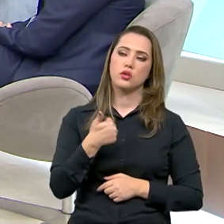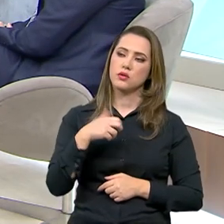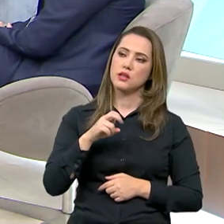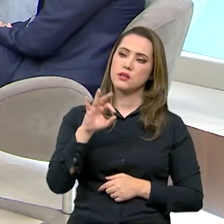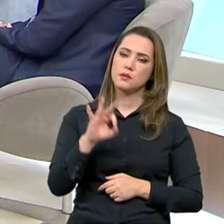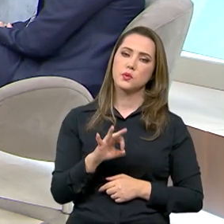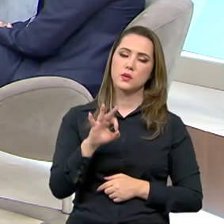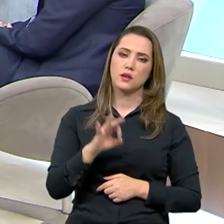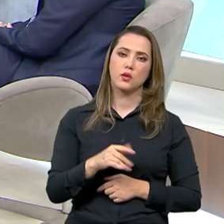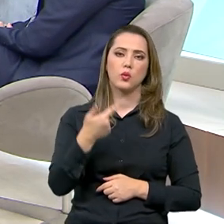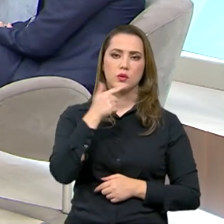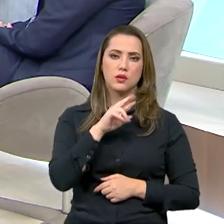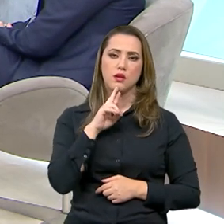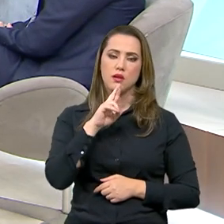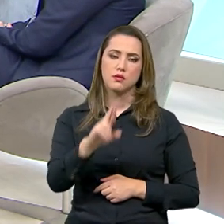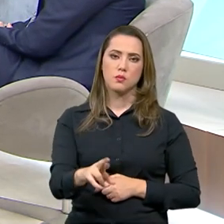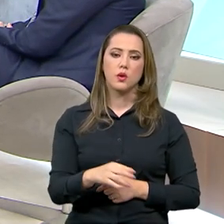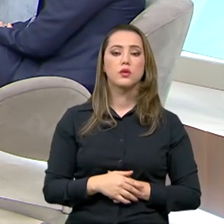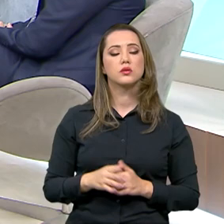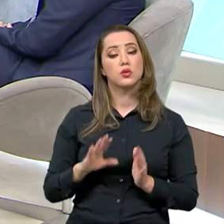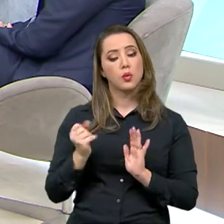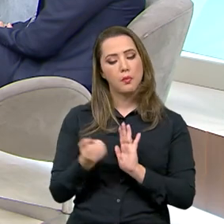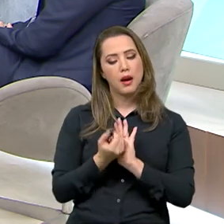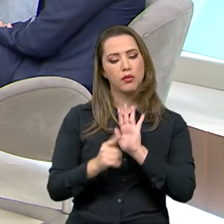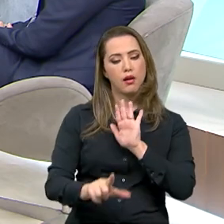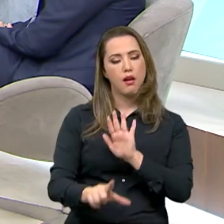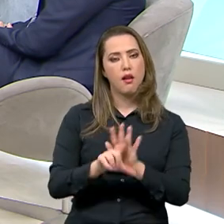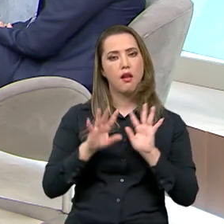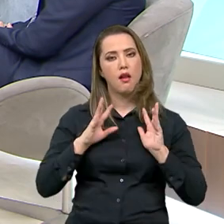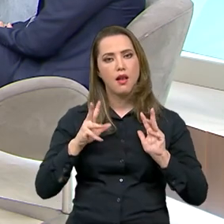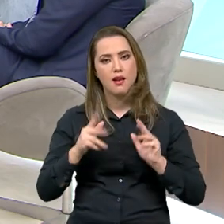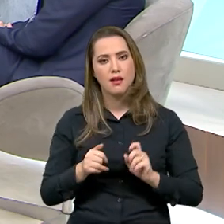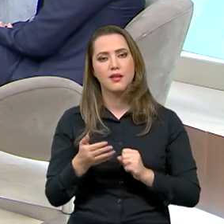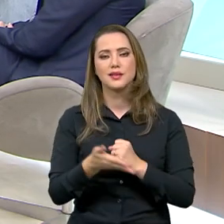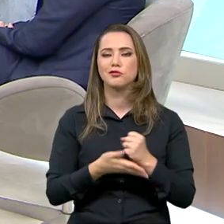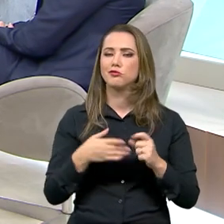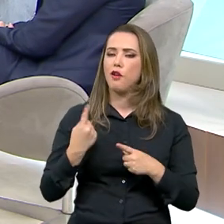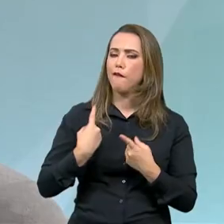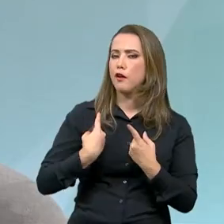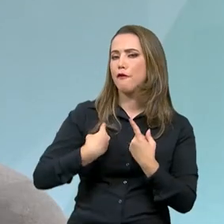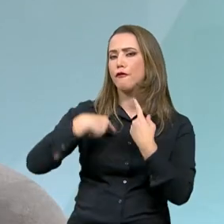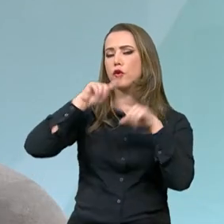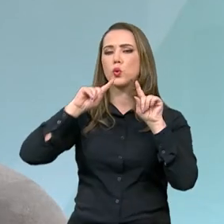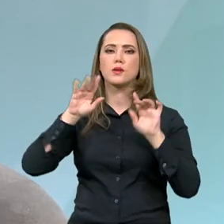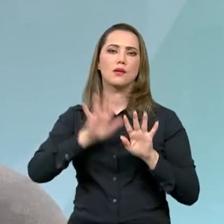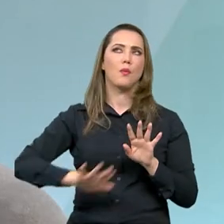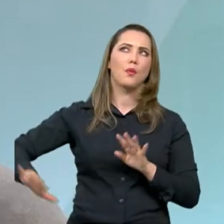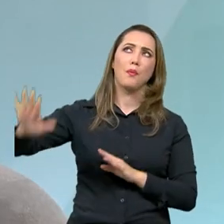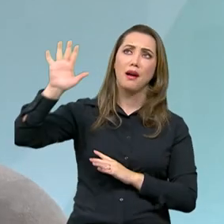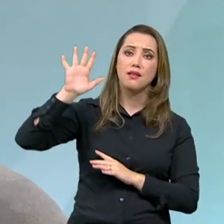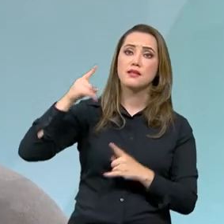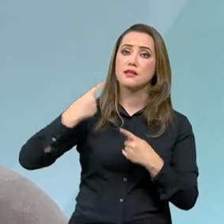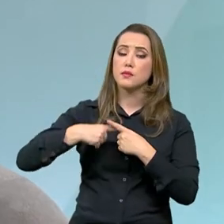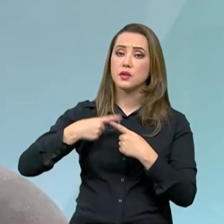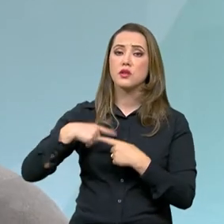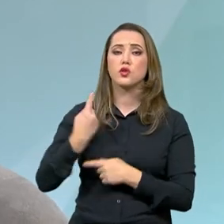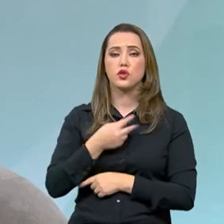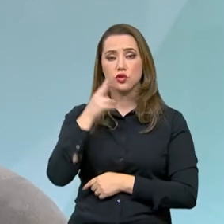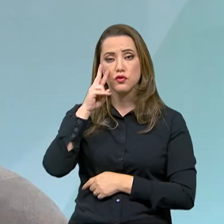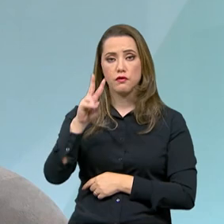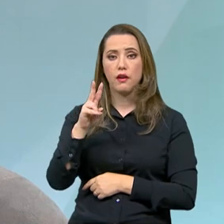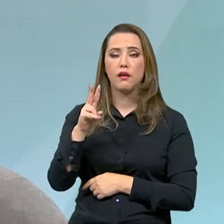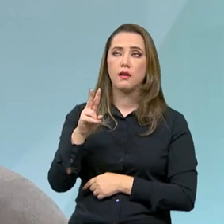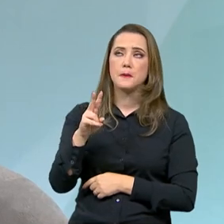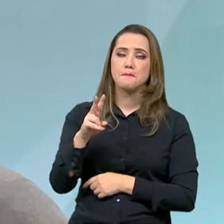água e esgoto. Então, o novo marco regulatório do saneamento é uma revolução em nível nacional. A gente tem um leilão muito grande